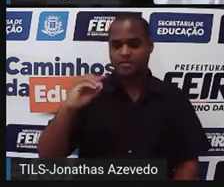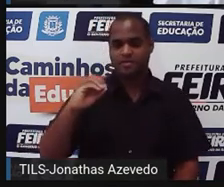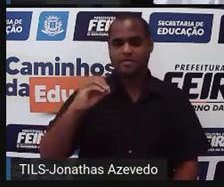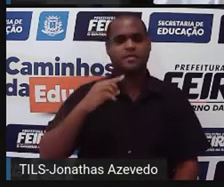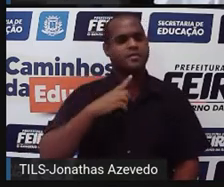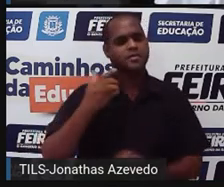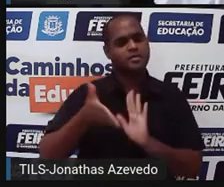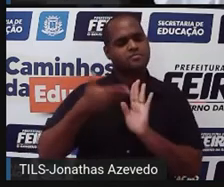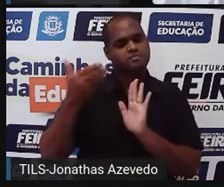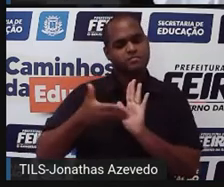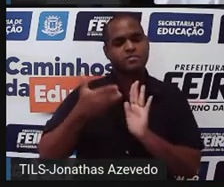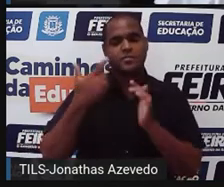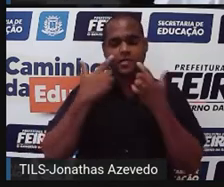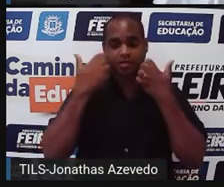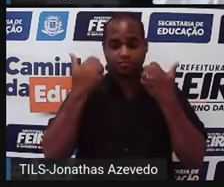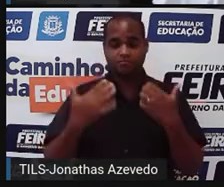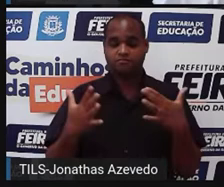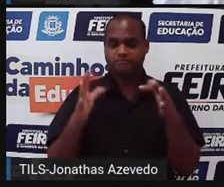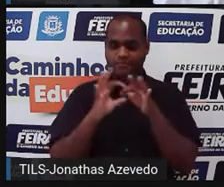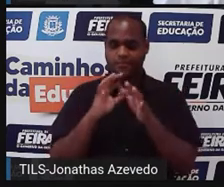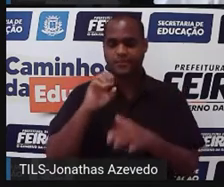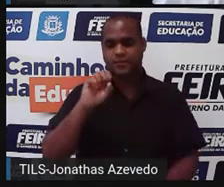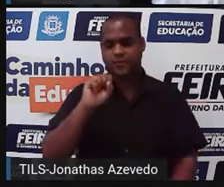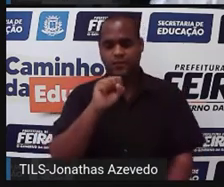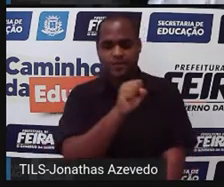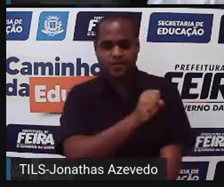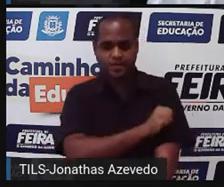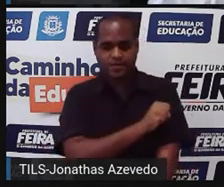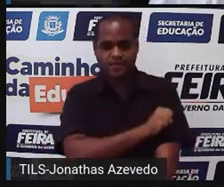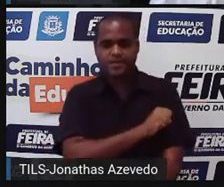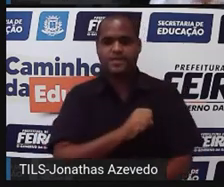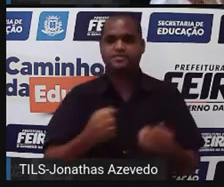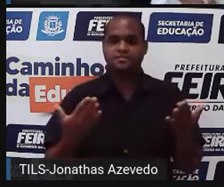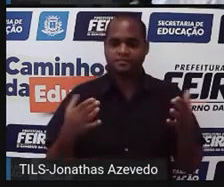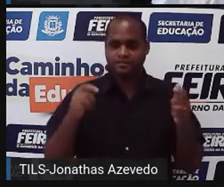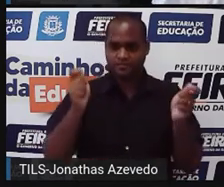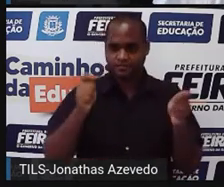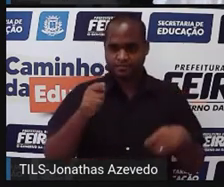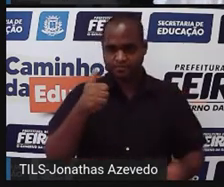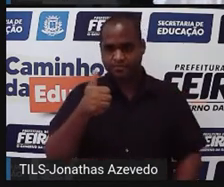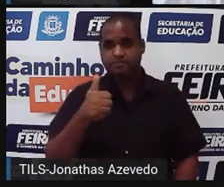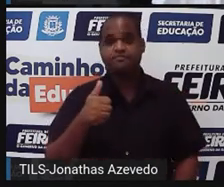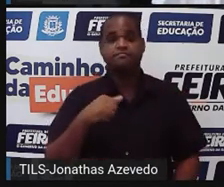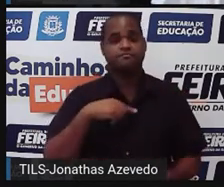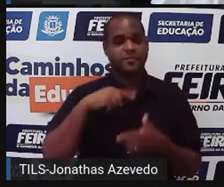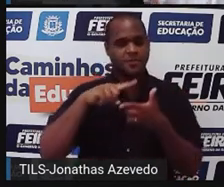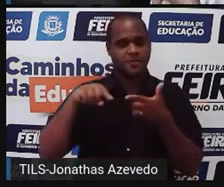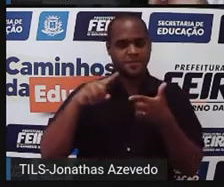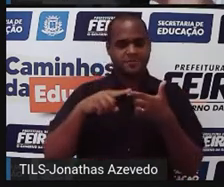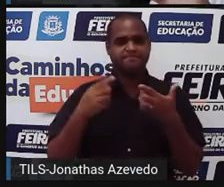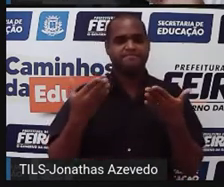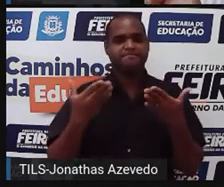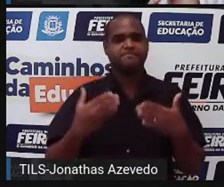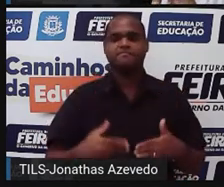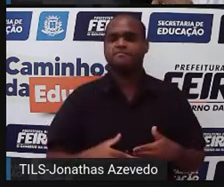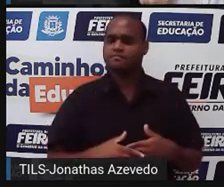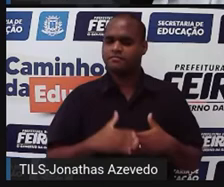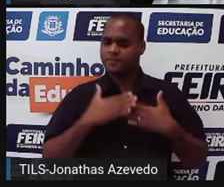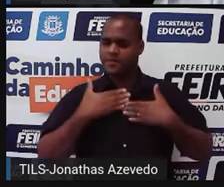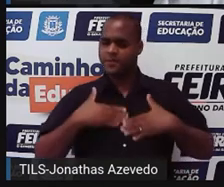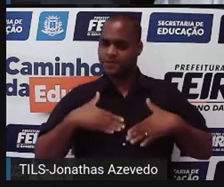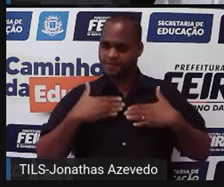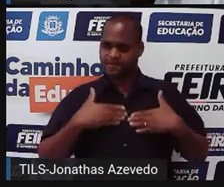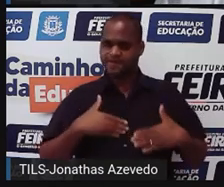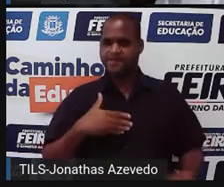tá bom? É um livro inclusive de oitavo ano. Beleza? Bom, está aí o problema. Mas calma,